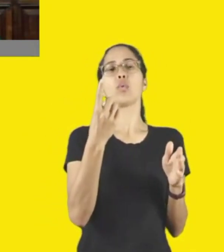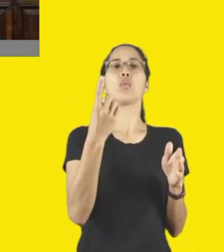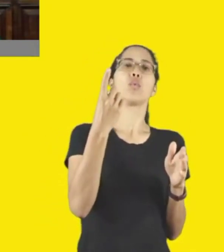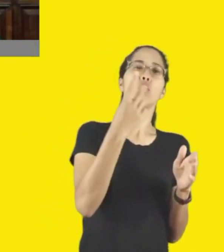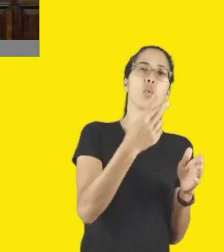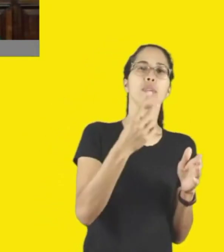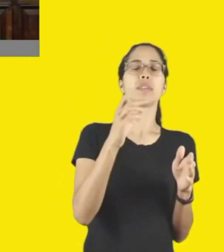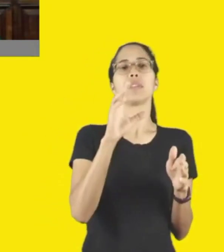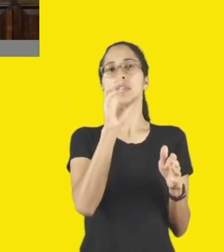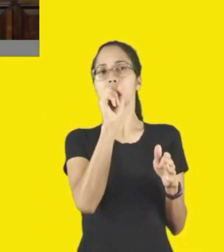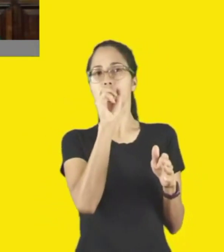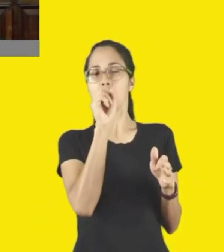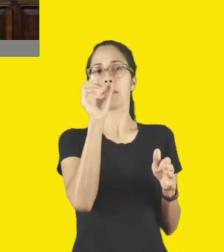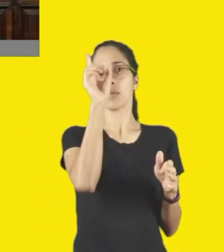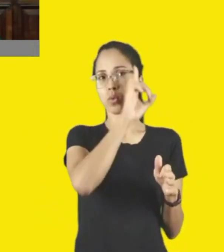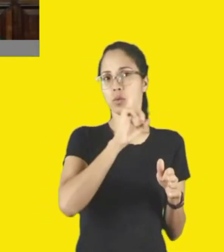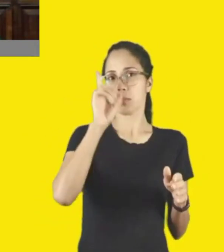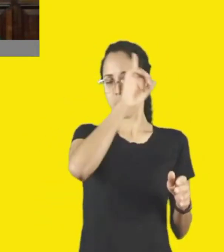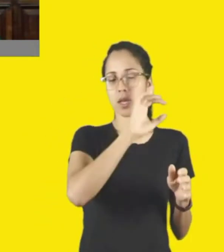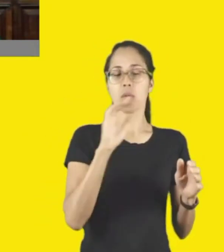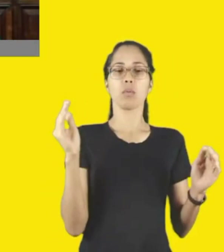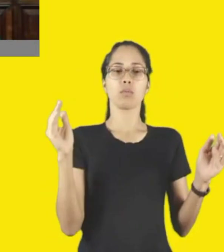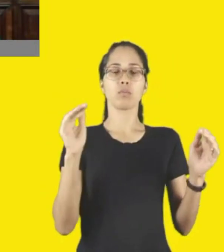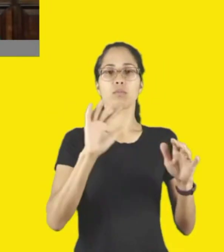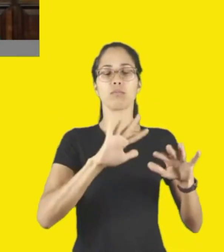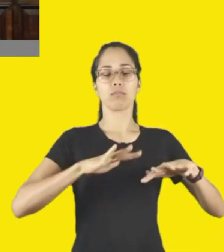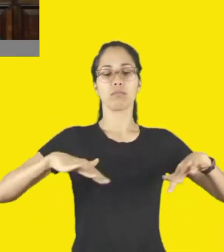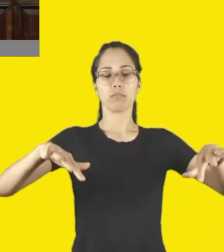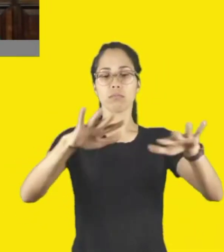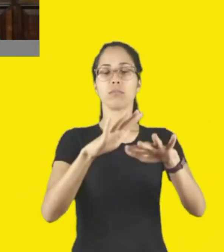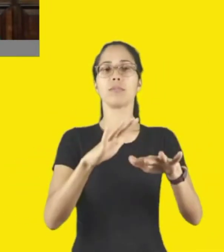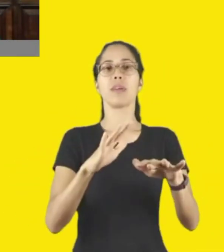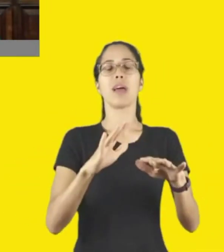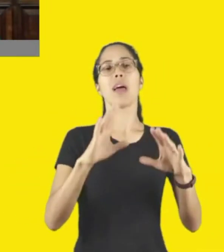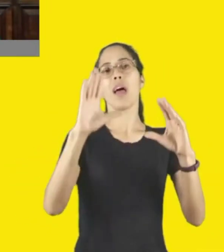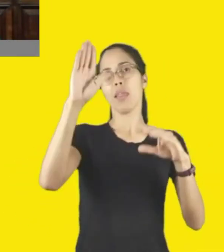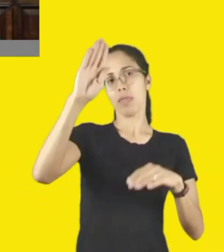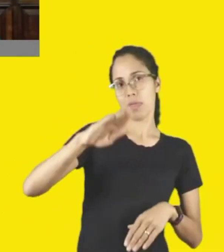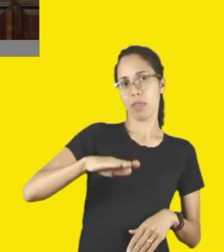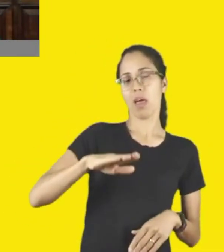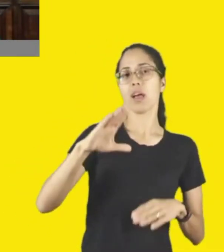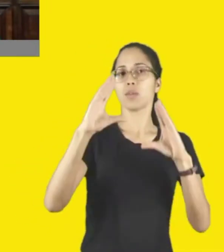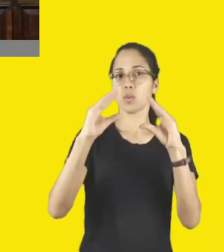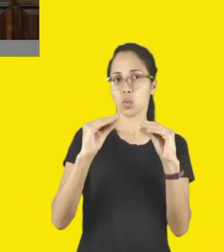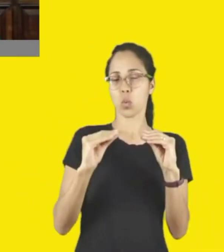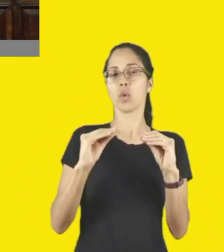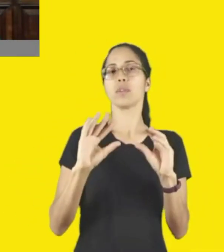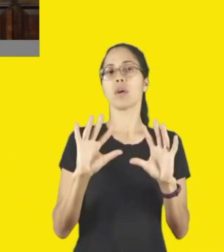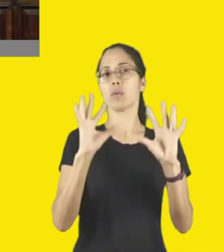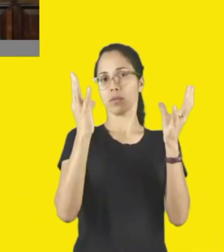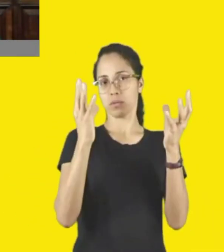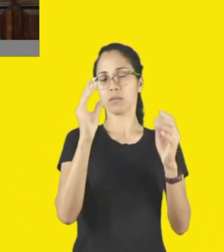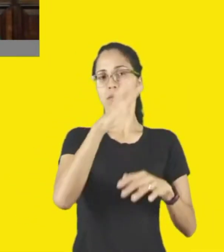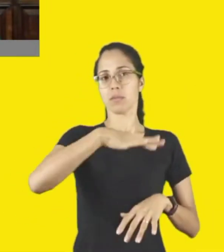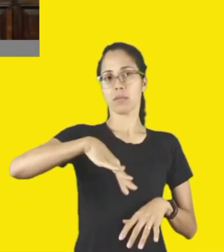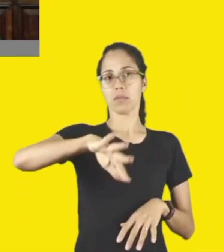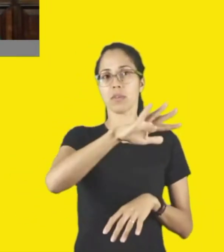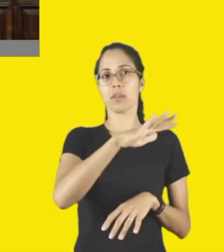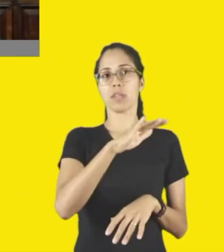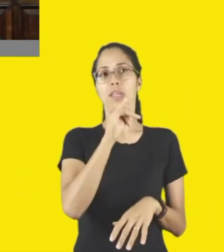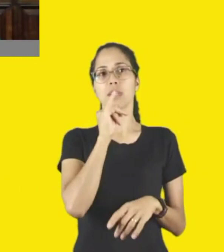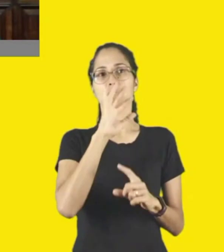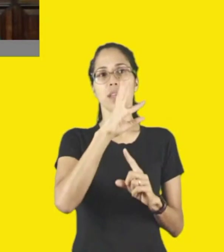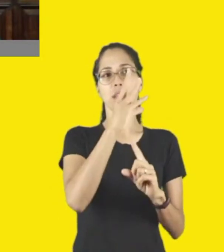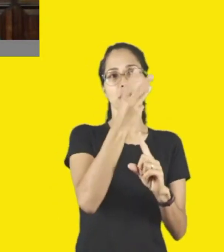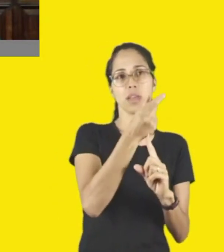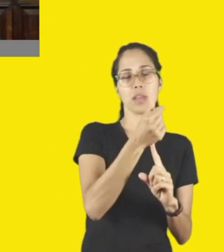domingos, ações para essas praças durante tarde e noite, nas mais diversas linguagens artísticas, como artes e